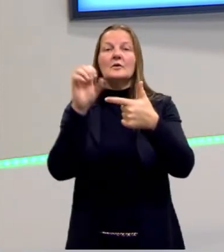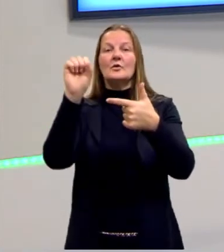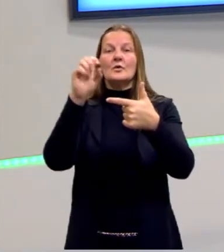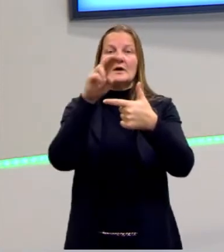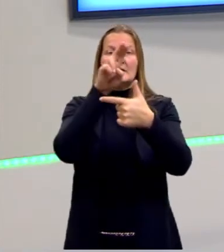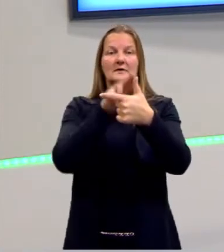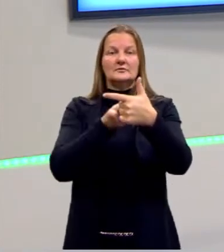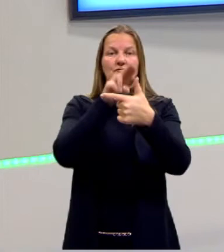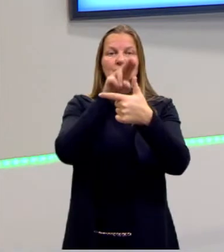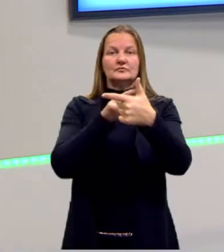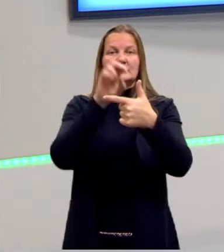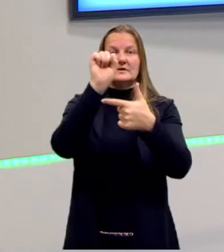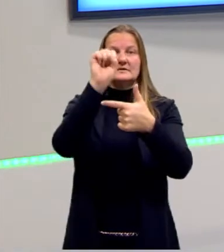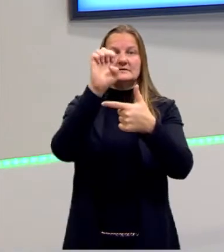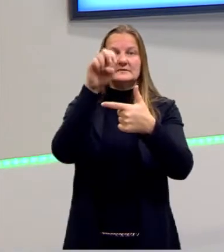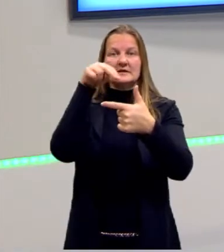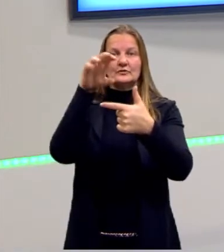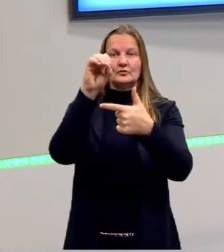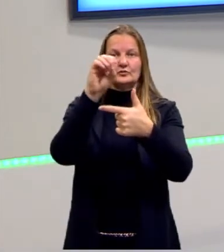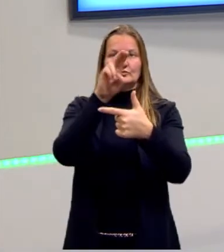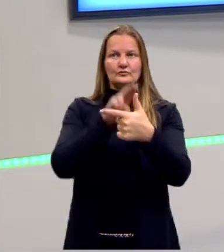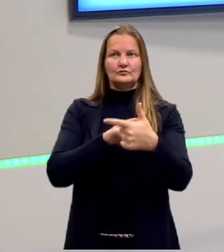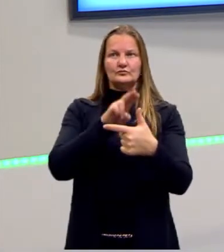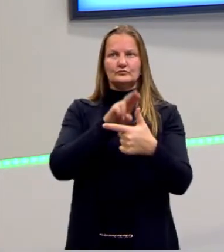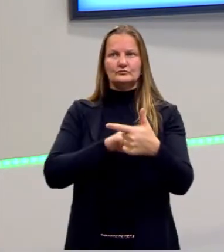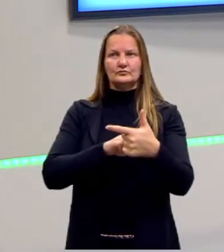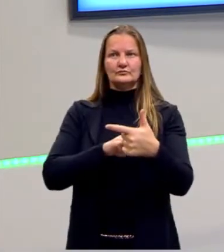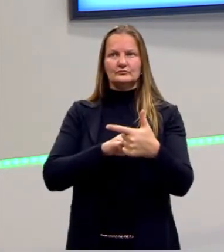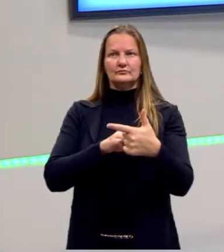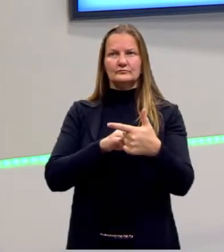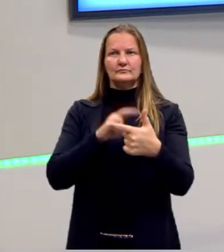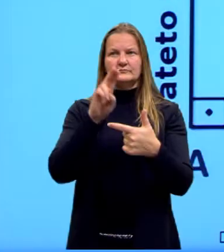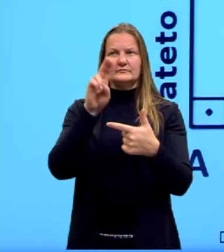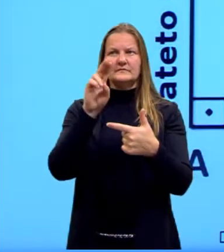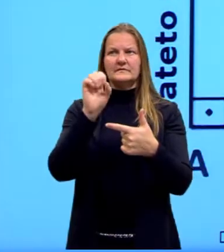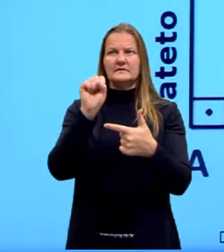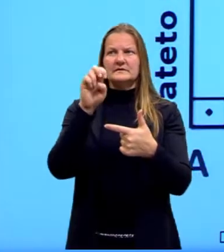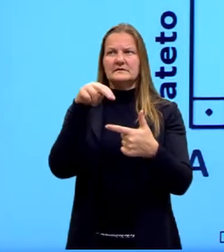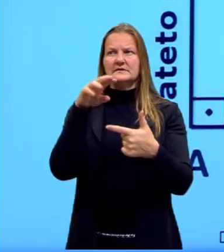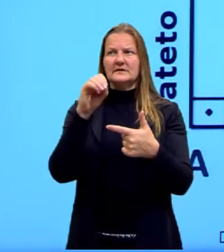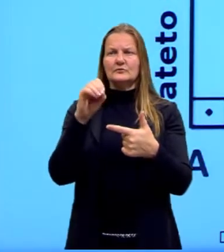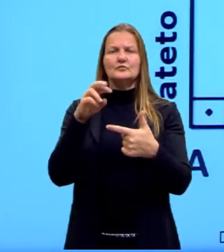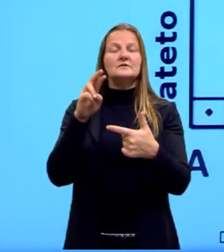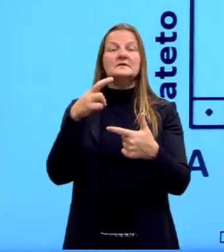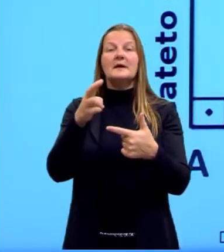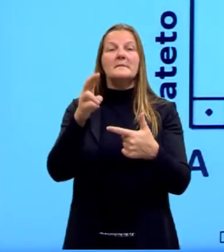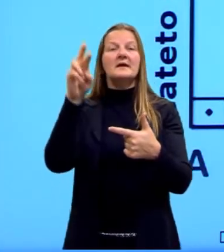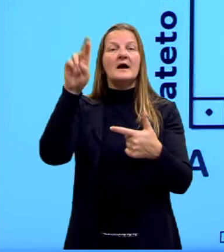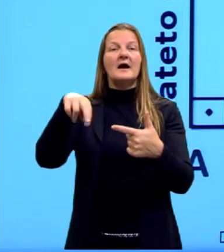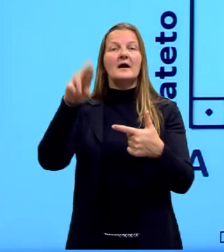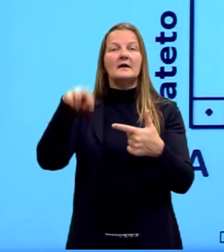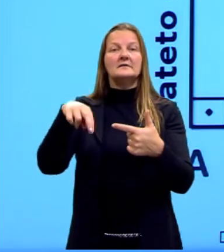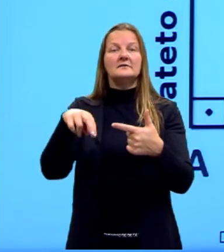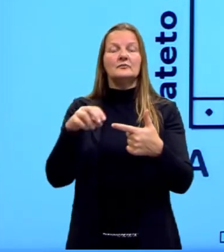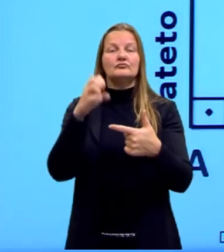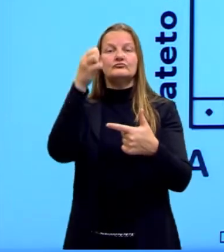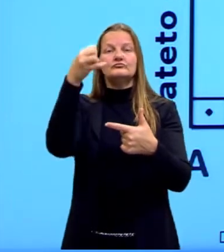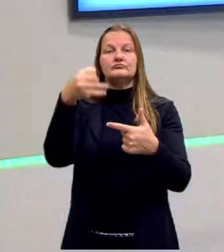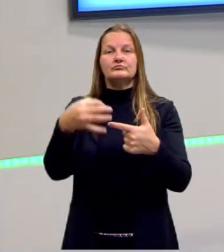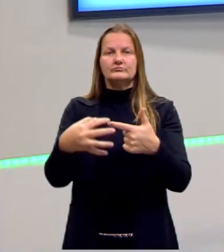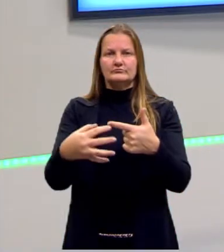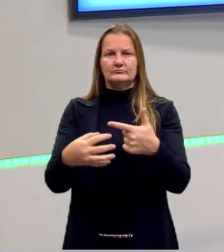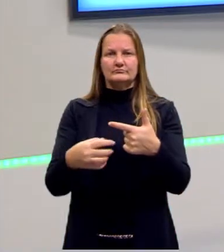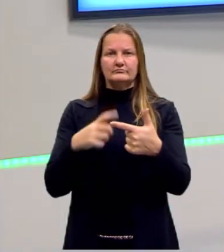Então, nós temos o seno do ângulo alfa. É determinado sempre por uma razão, tá? E seria a razão